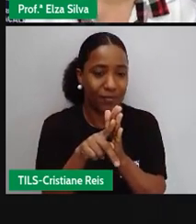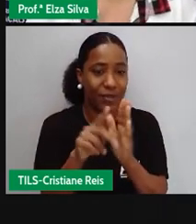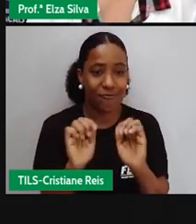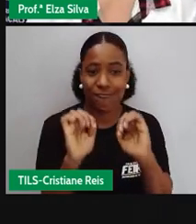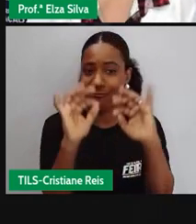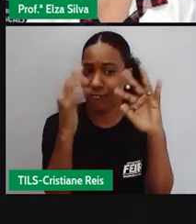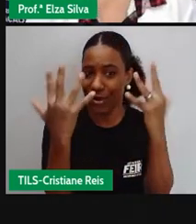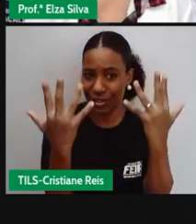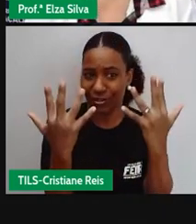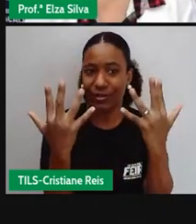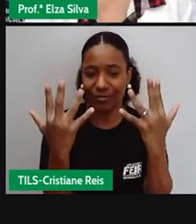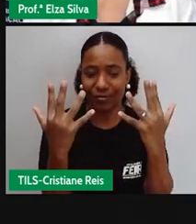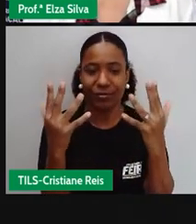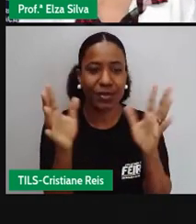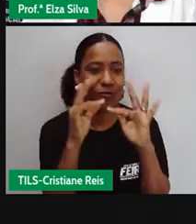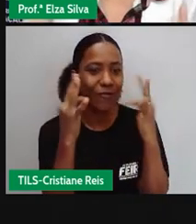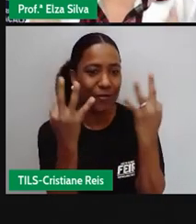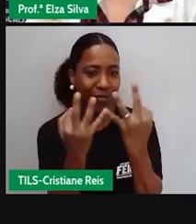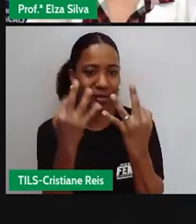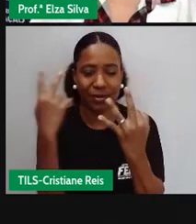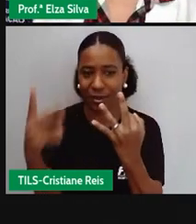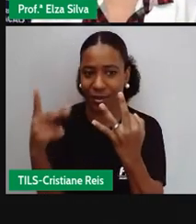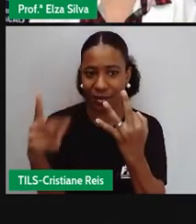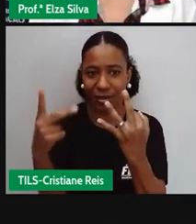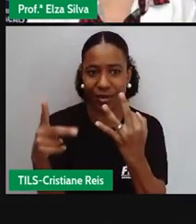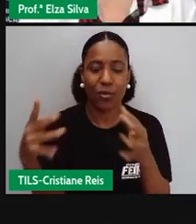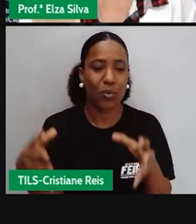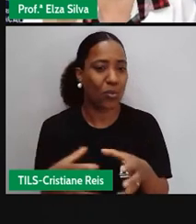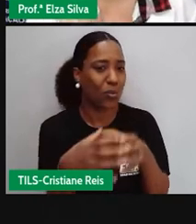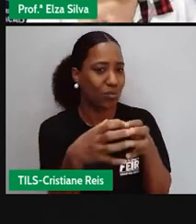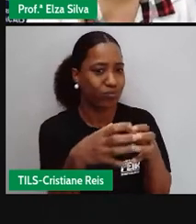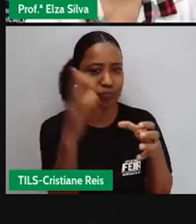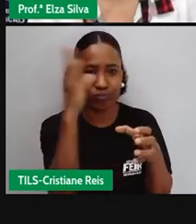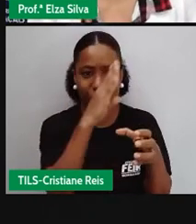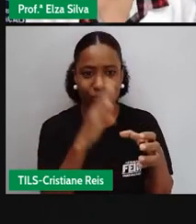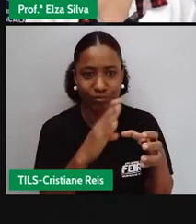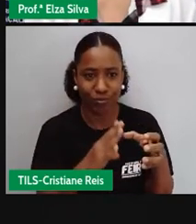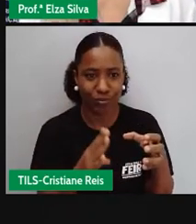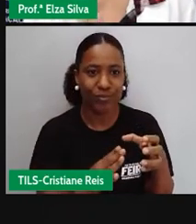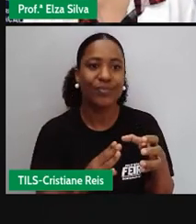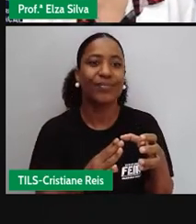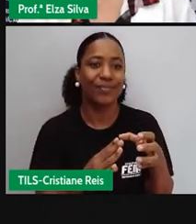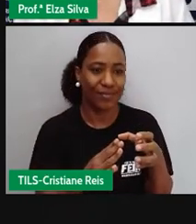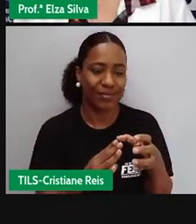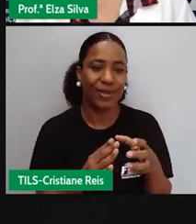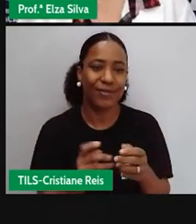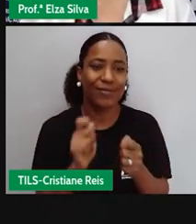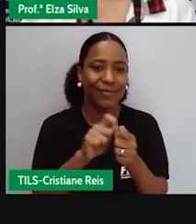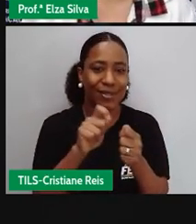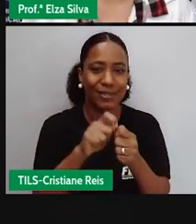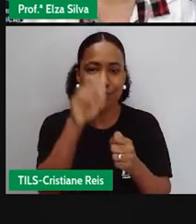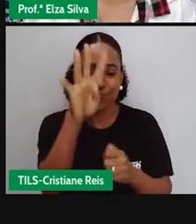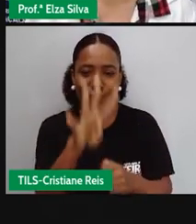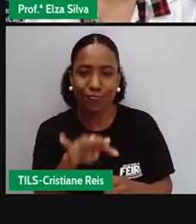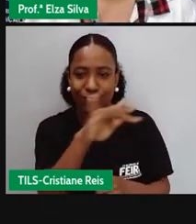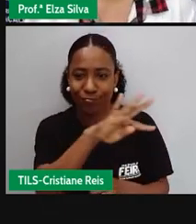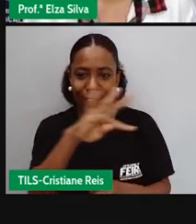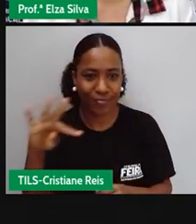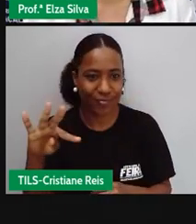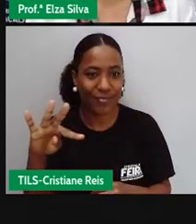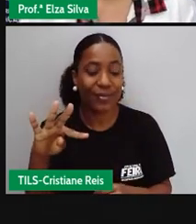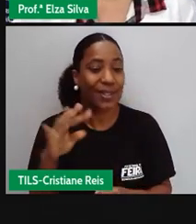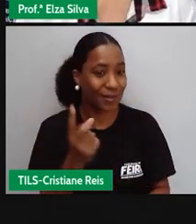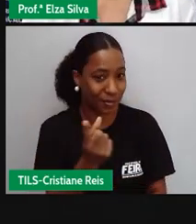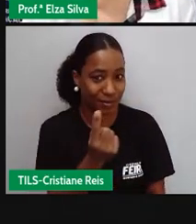festas de São João. daquelas famílias brasileiras que te desafiaram a montar este orçamento com